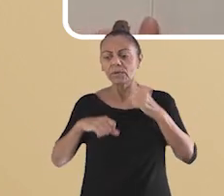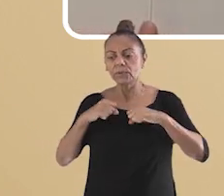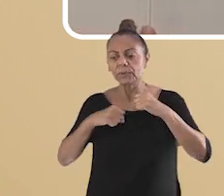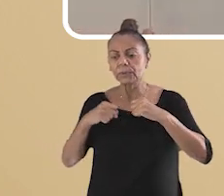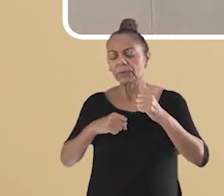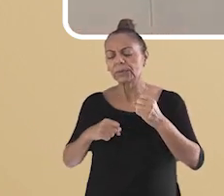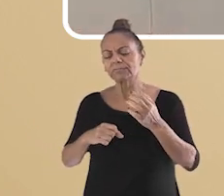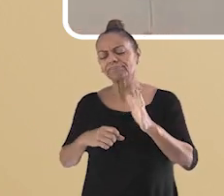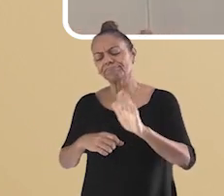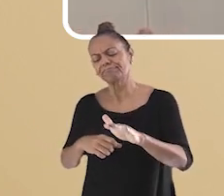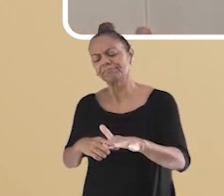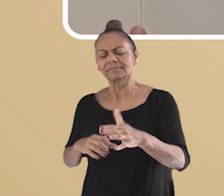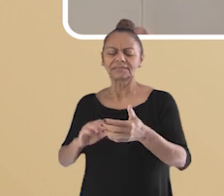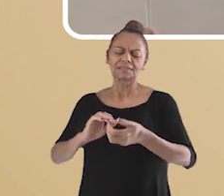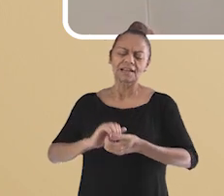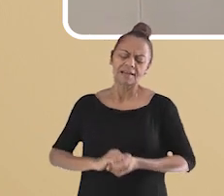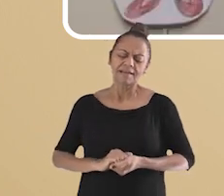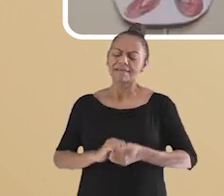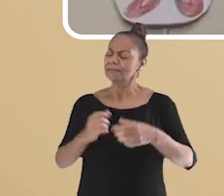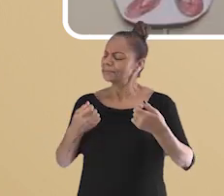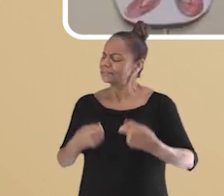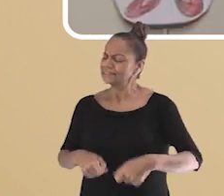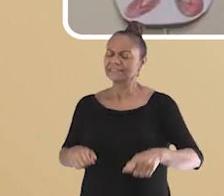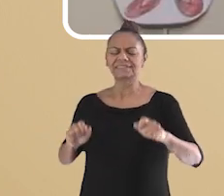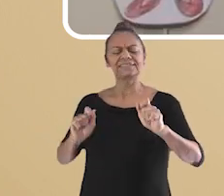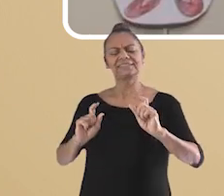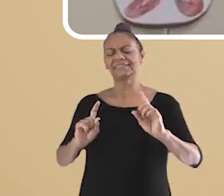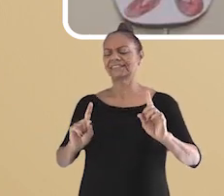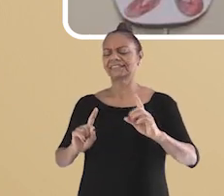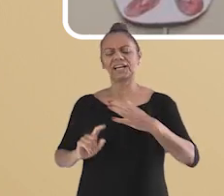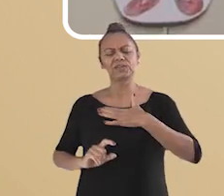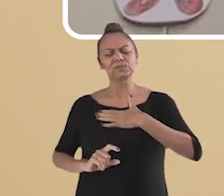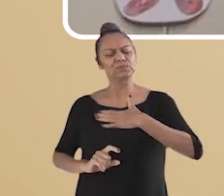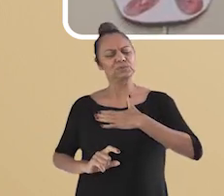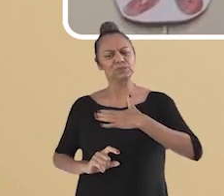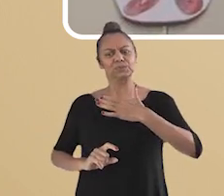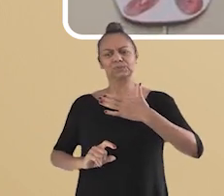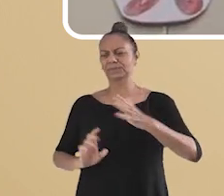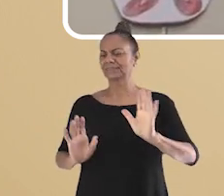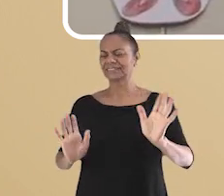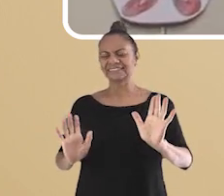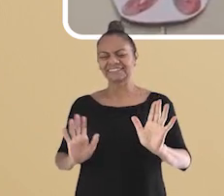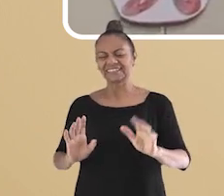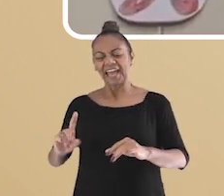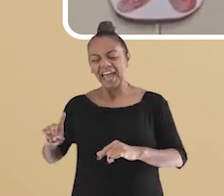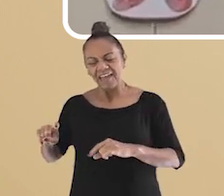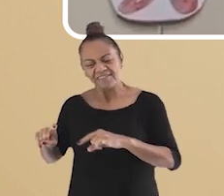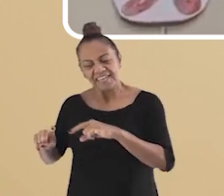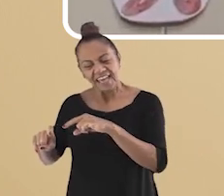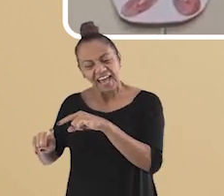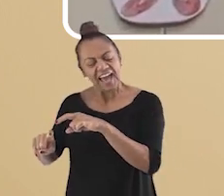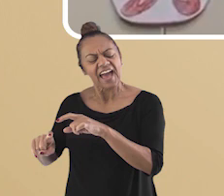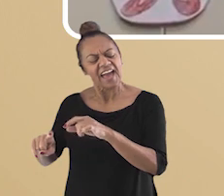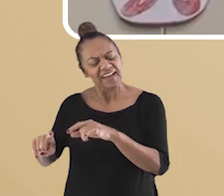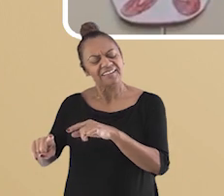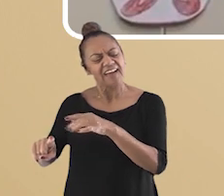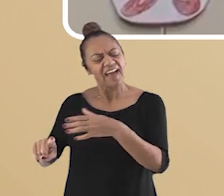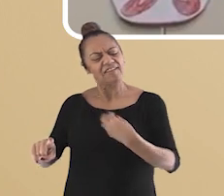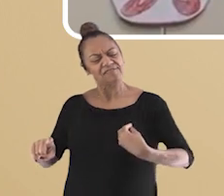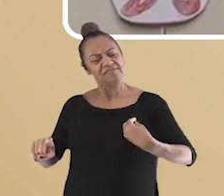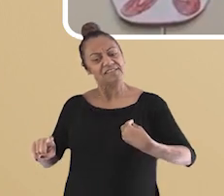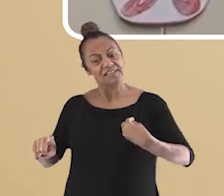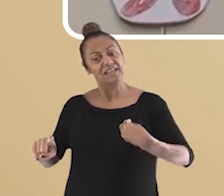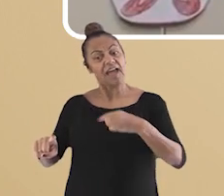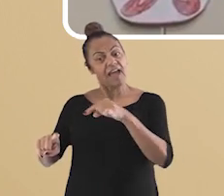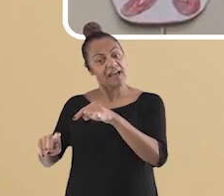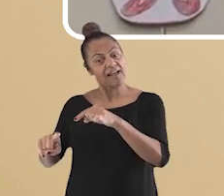madrinha veio correndo e disse João, não precisa ficar assustado. A minhoca é assim mesmo. Ela mora na terra e